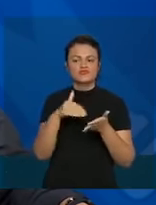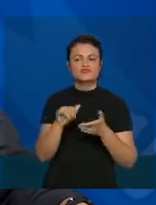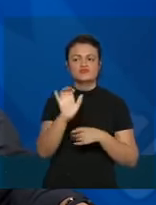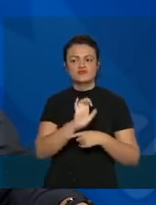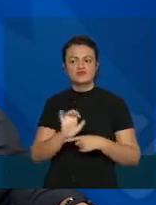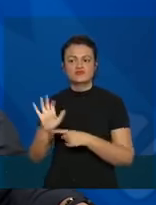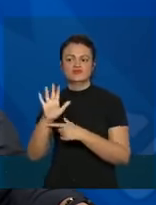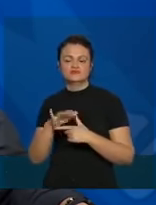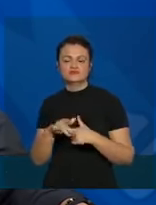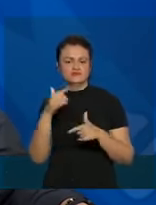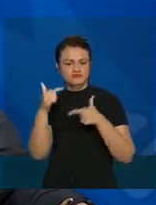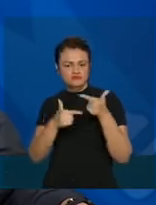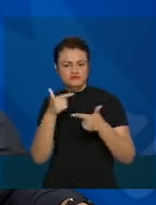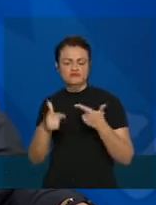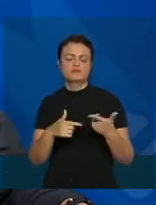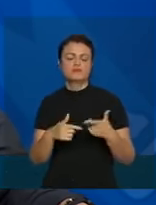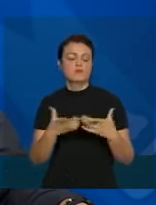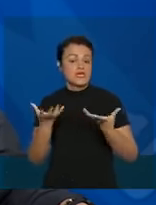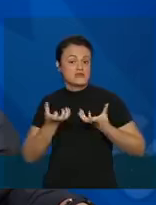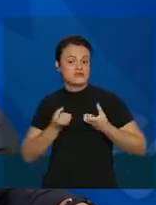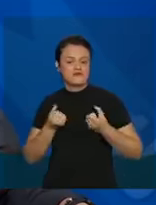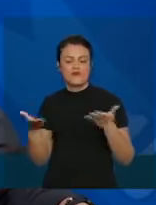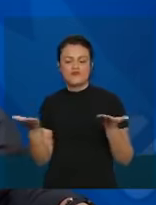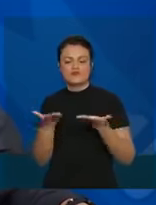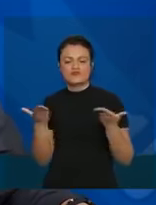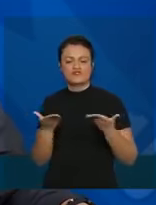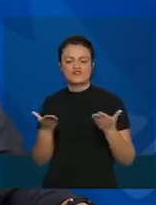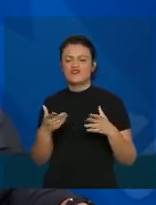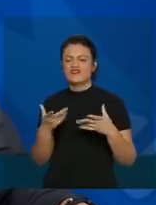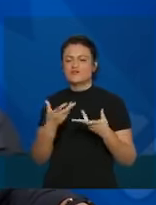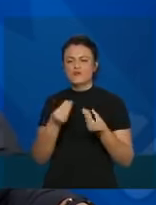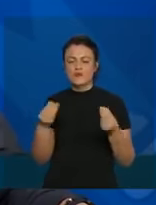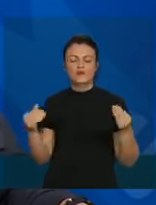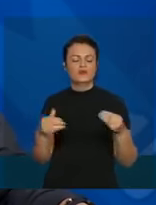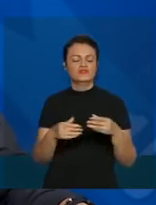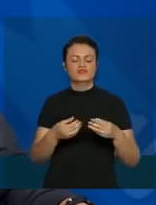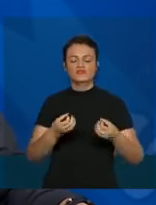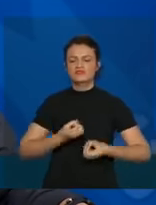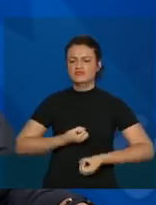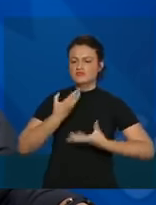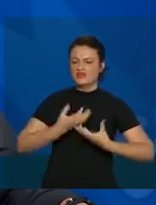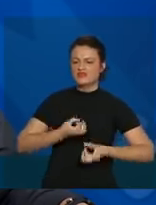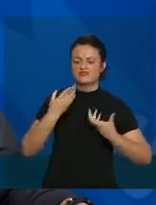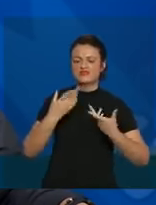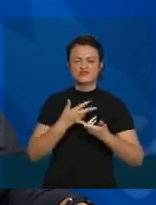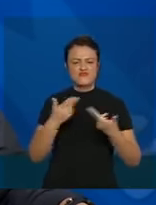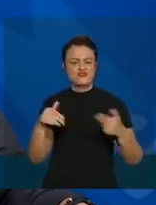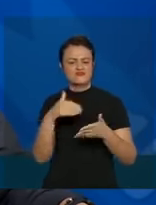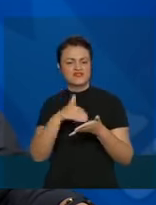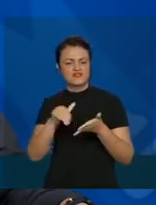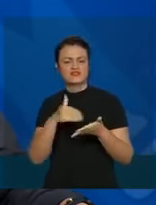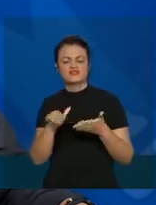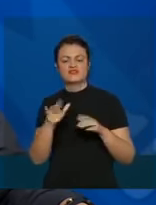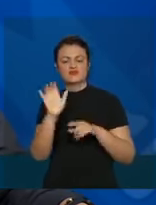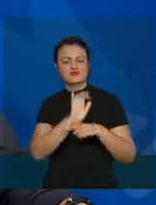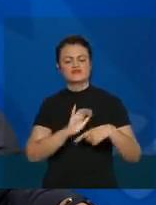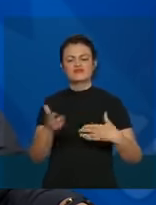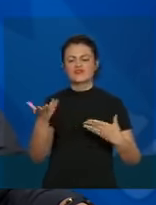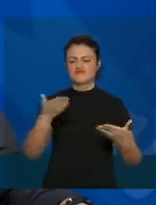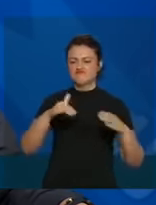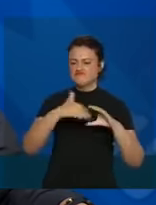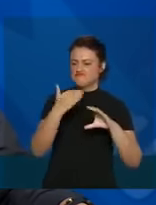estaduais que estão atuando. Recebi hoje várias manifestações de vários secretários estaduais